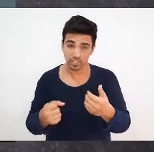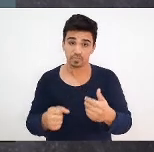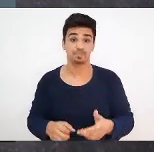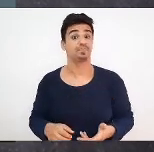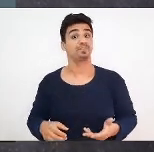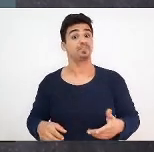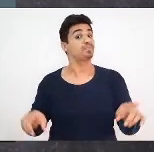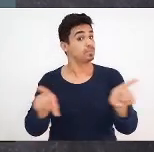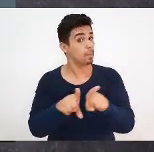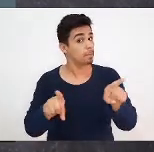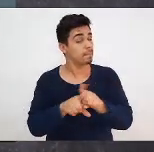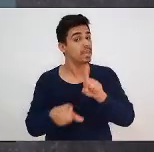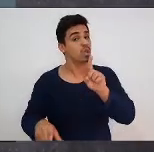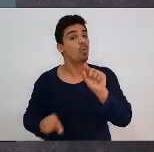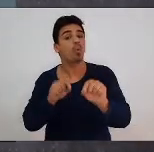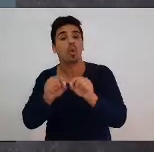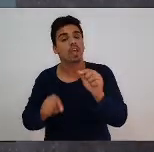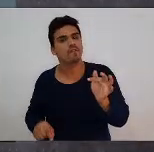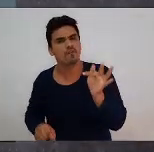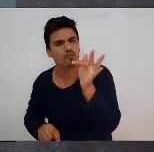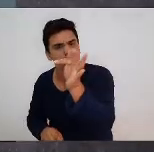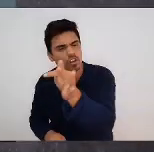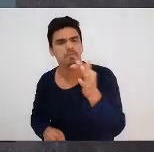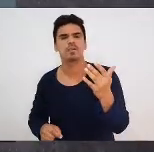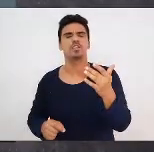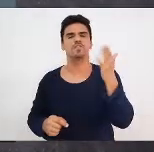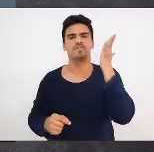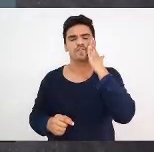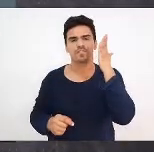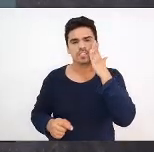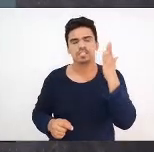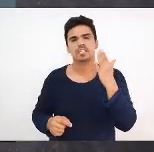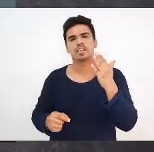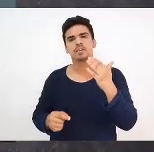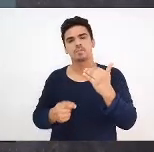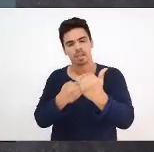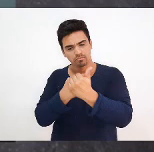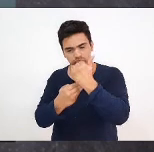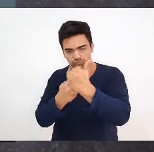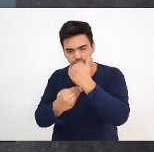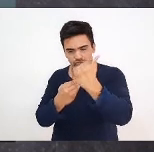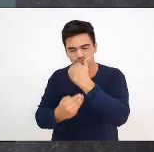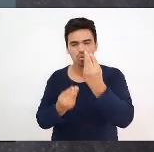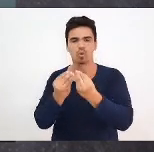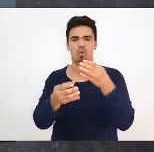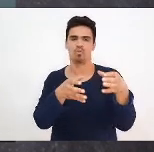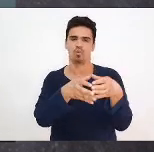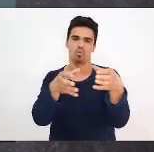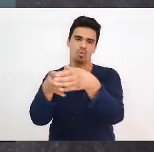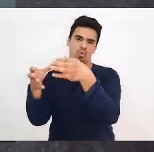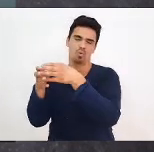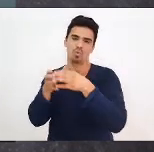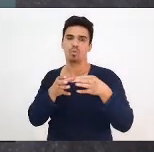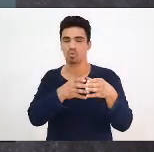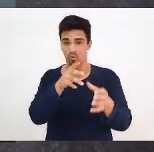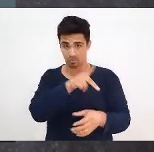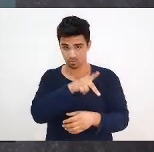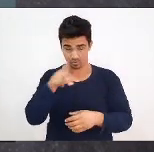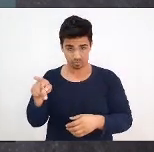nos orientar como categoria, como categoria docente. Então, eu vou passar para a Ana Sandra,